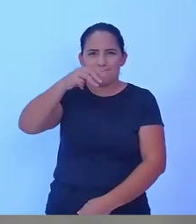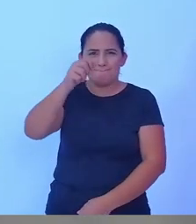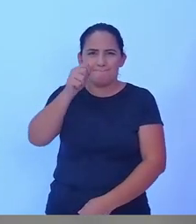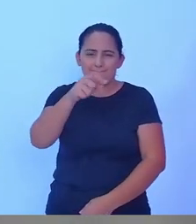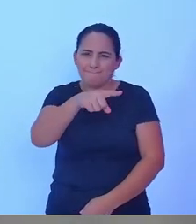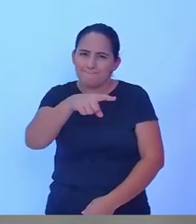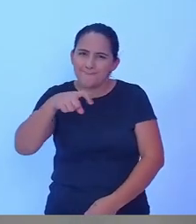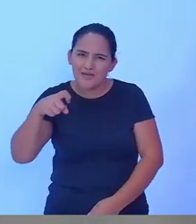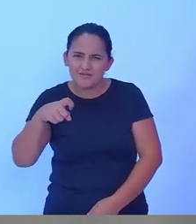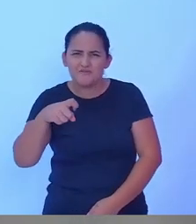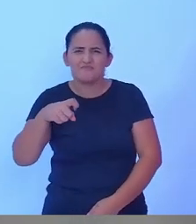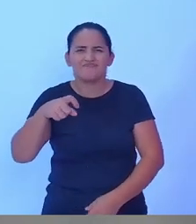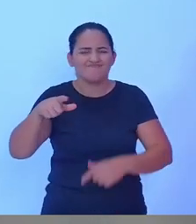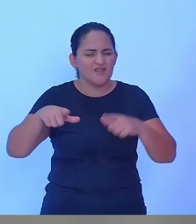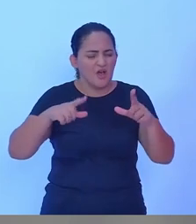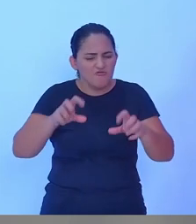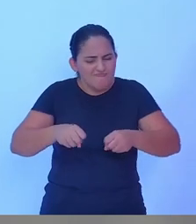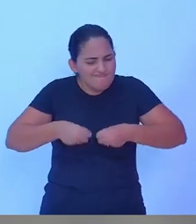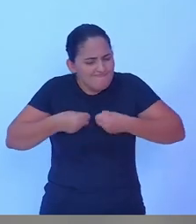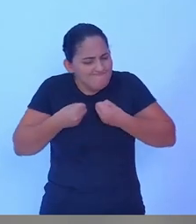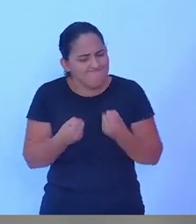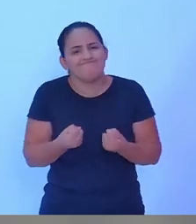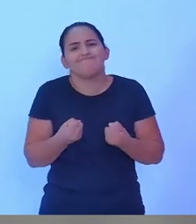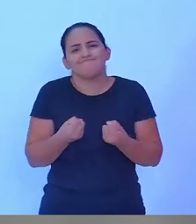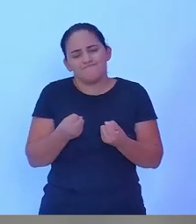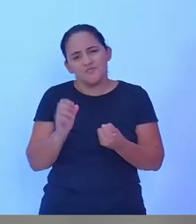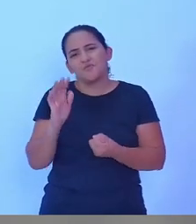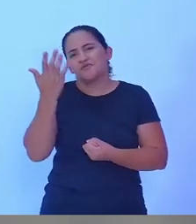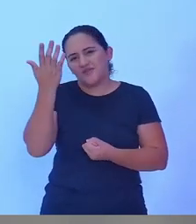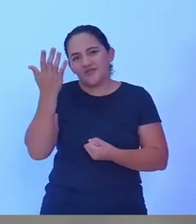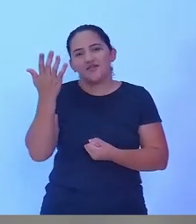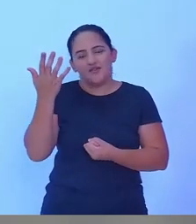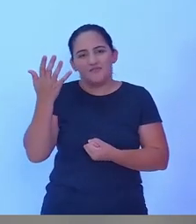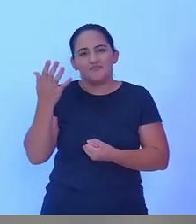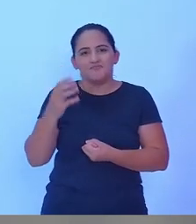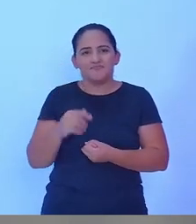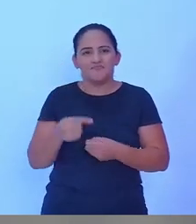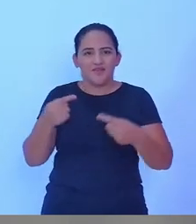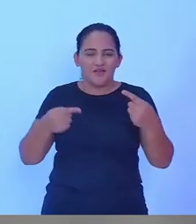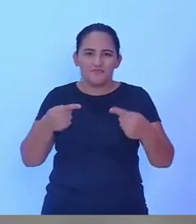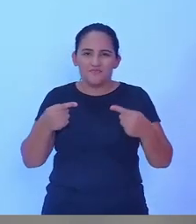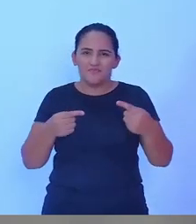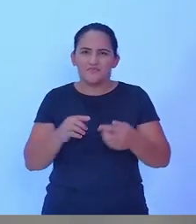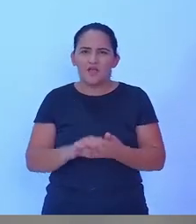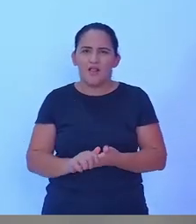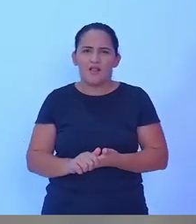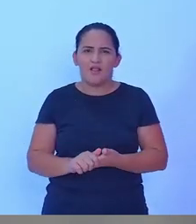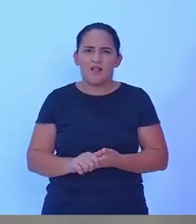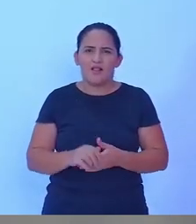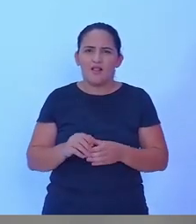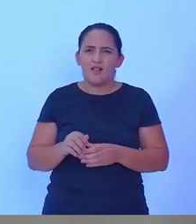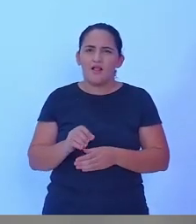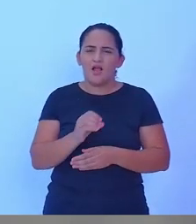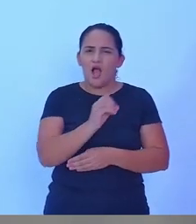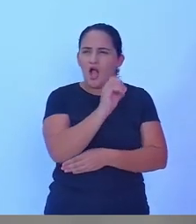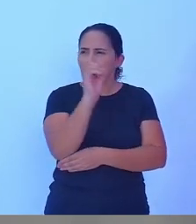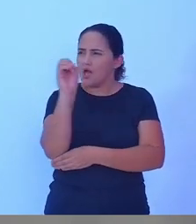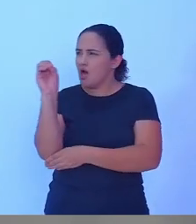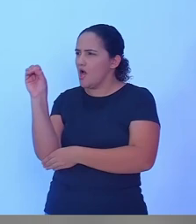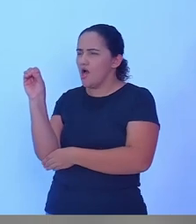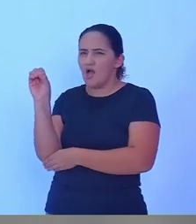muito esforço para isso que acontecesse nós temos câmeras aqui da mais alta geração